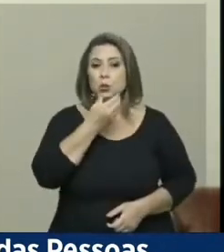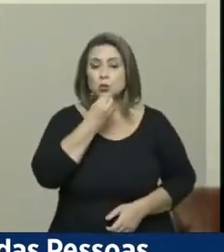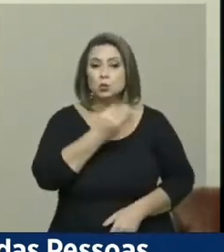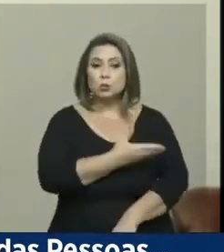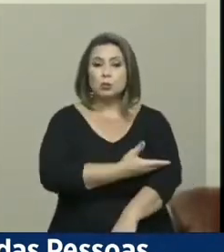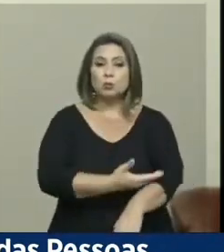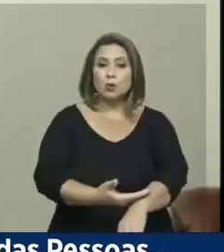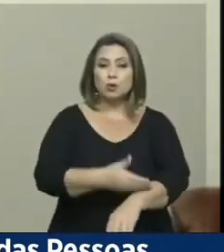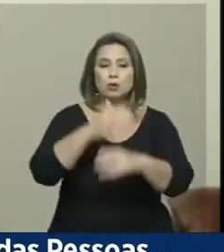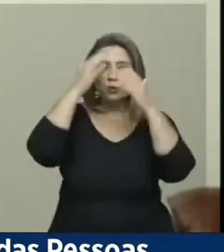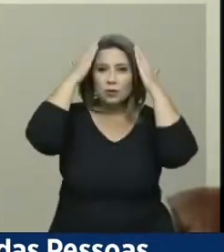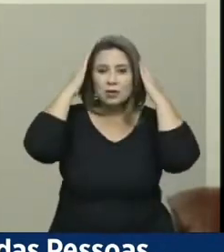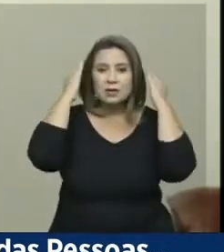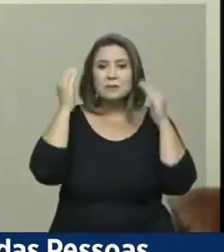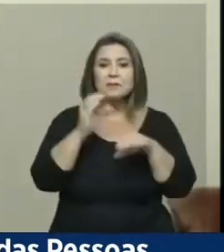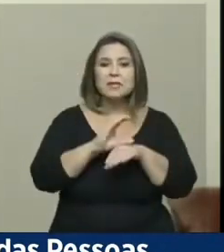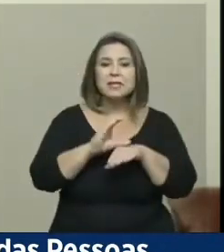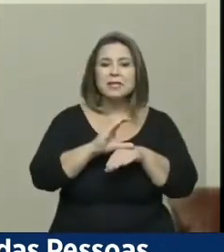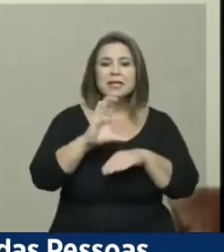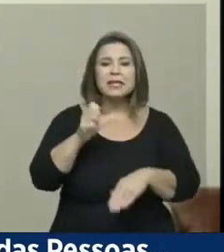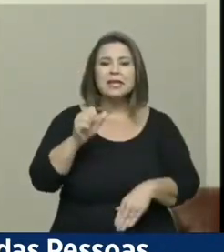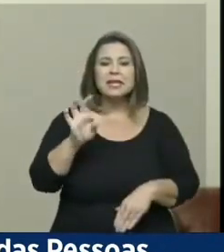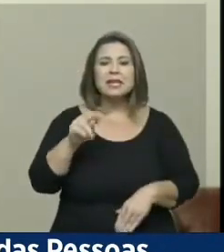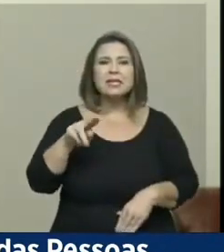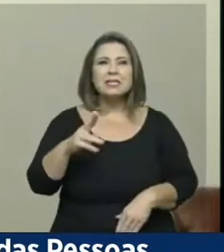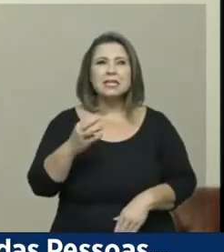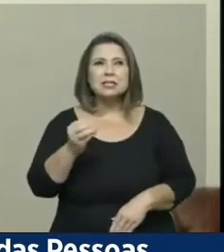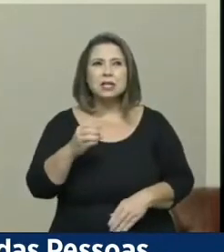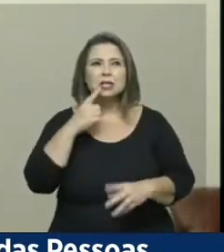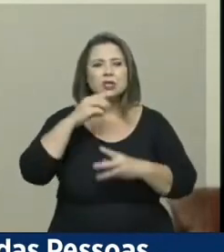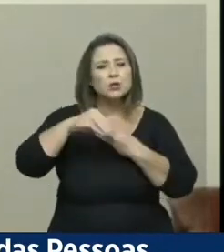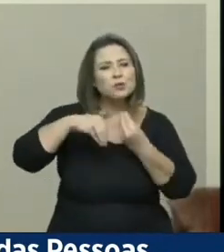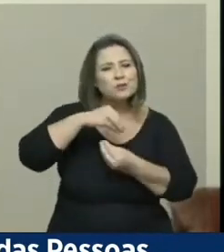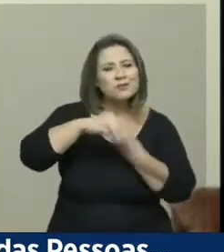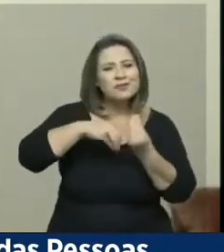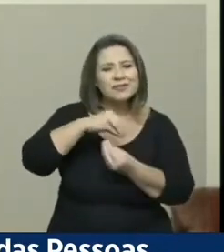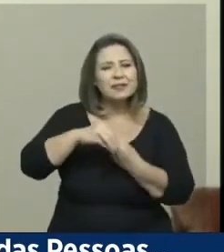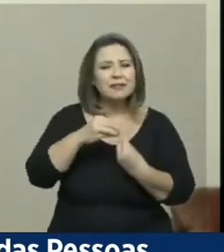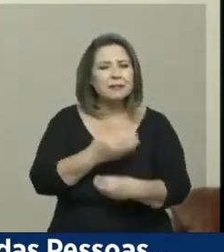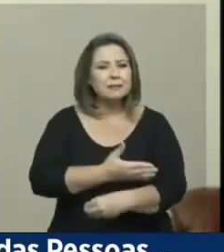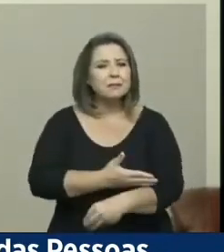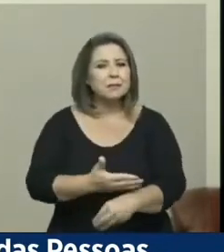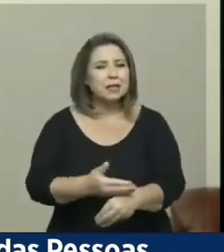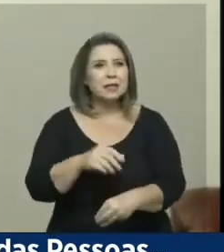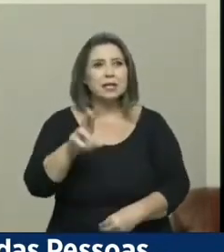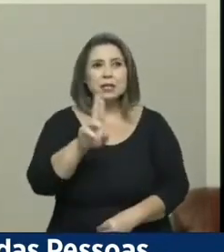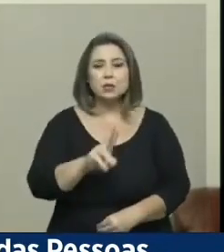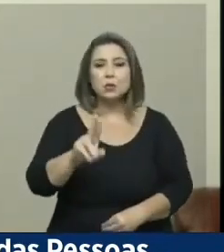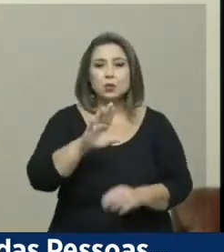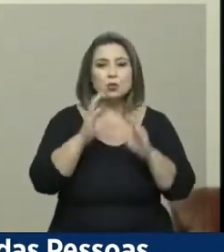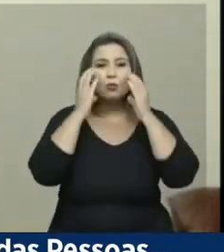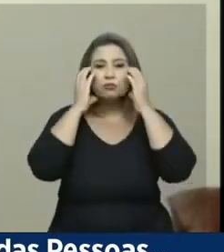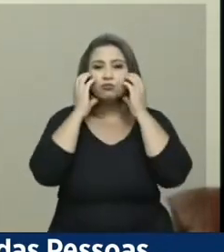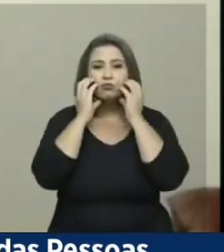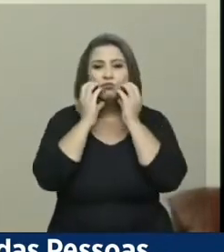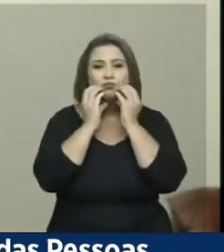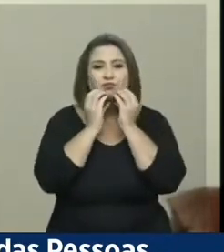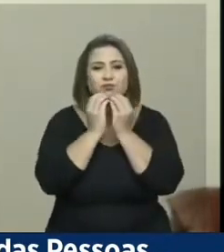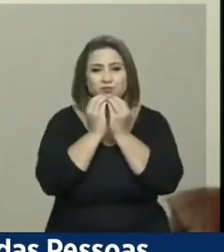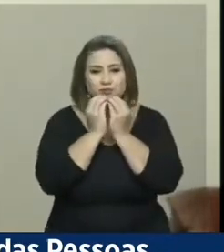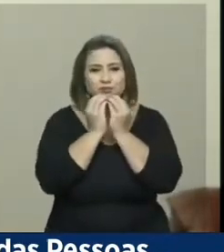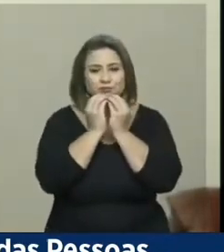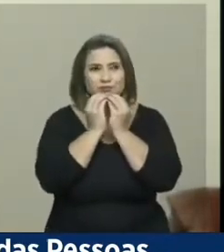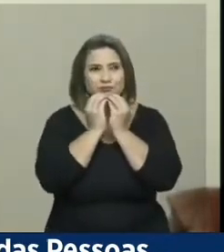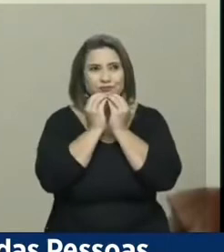branca, cabelo castanho, escuro, também com alguns grisalhos. Estou usando barba bastante baixa,